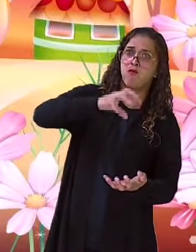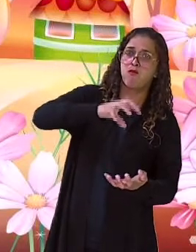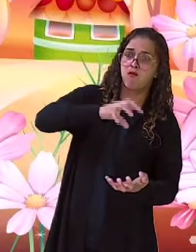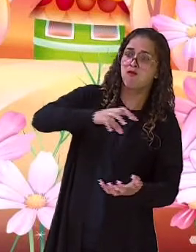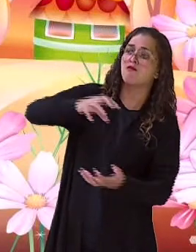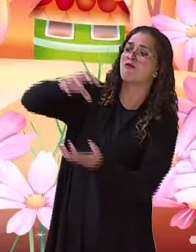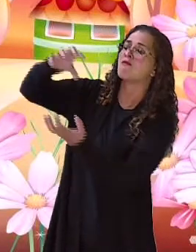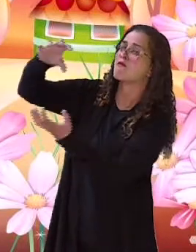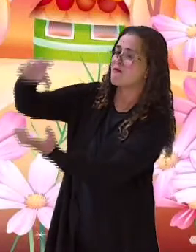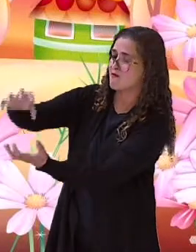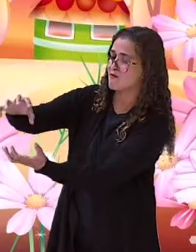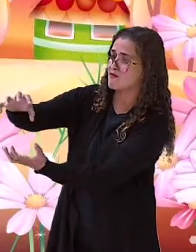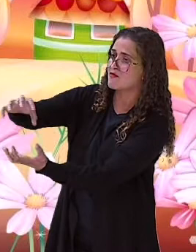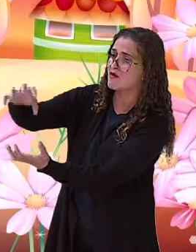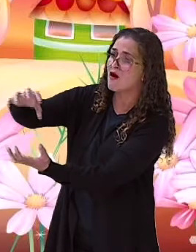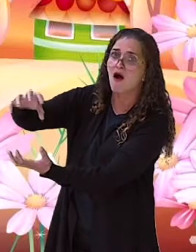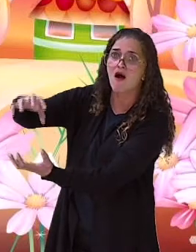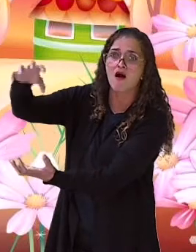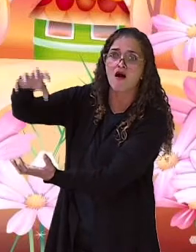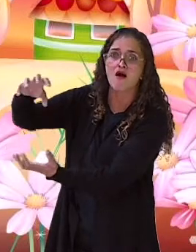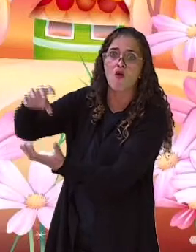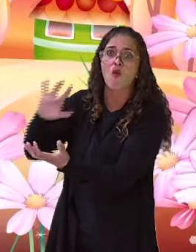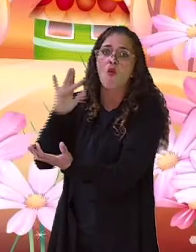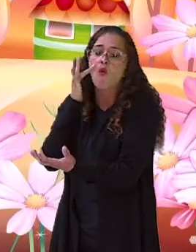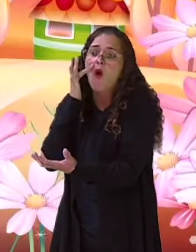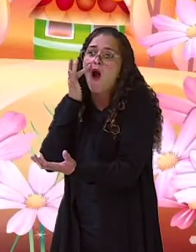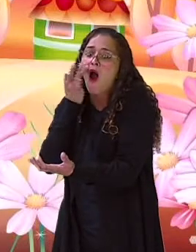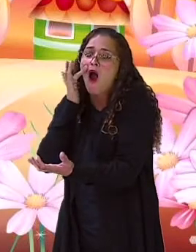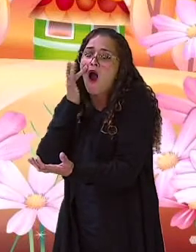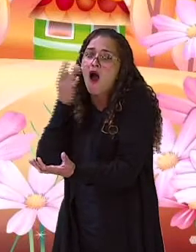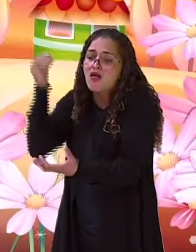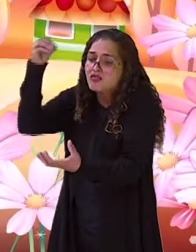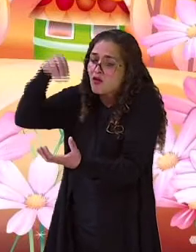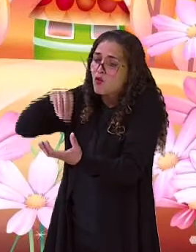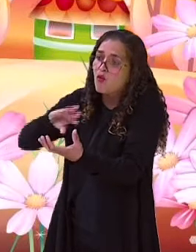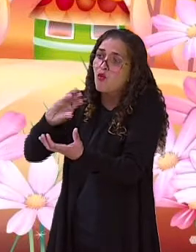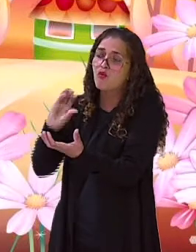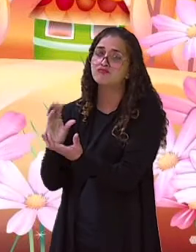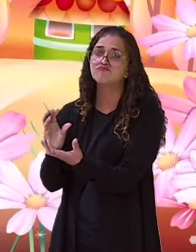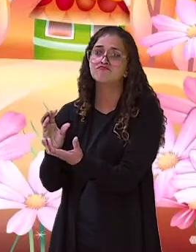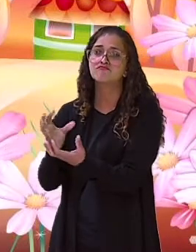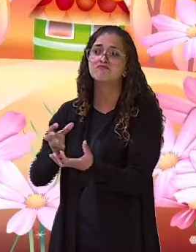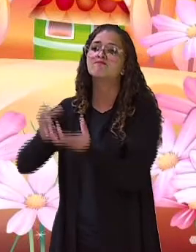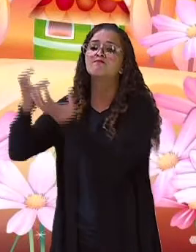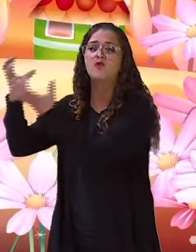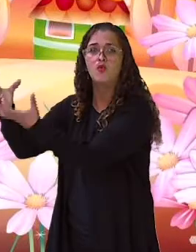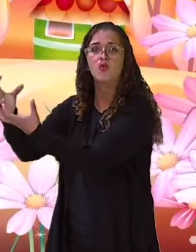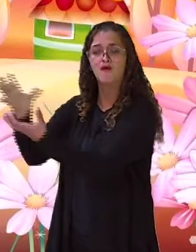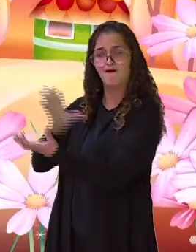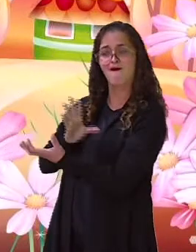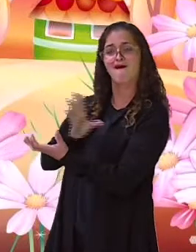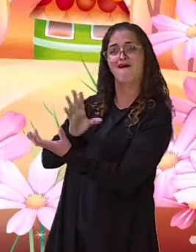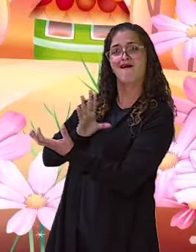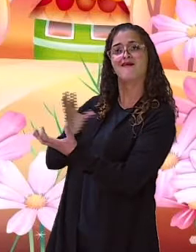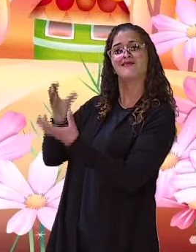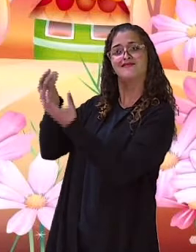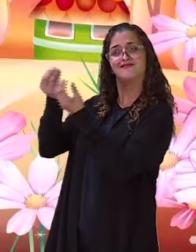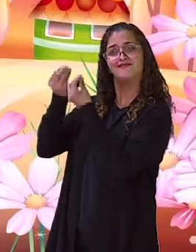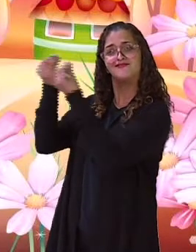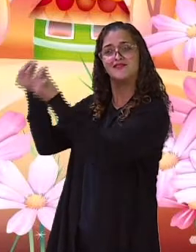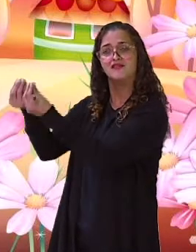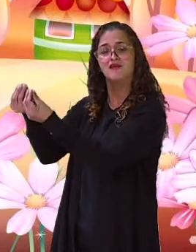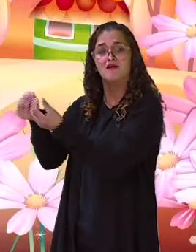tonto. Um saco cheio de ouro. Um saco de moedas de ouro só para ele. Até